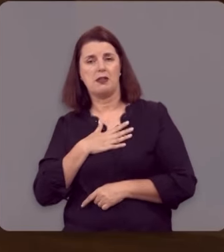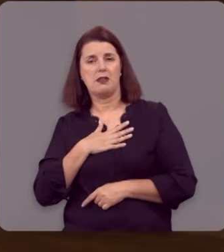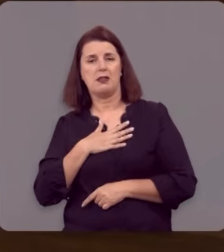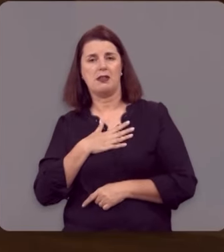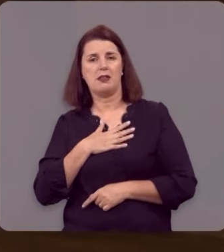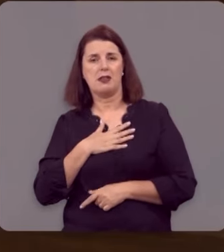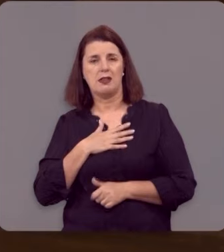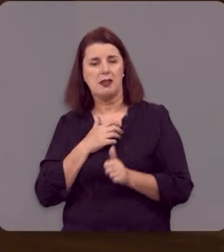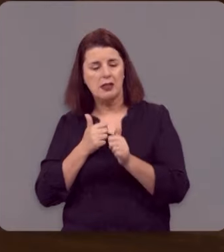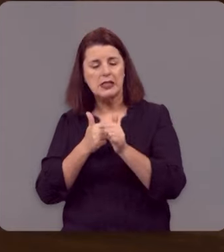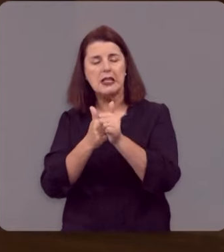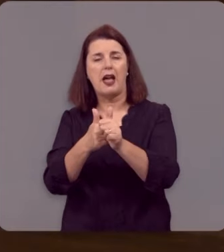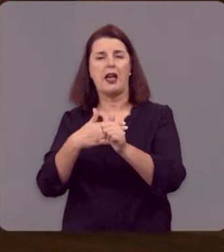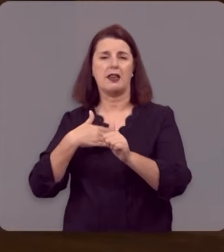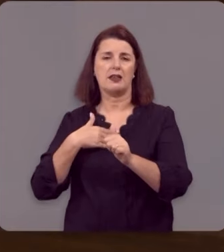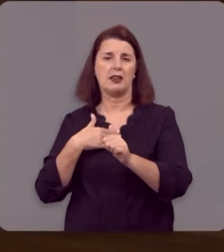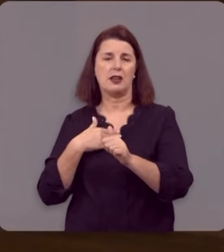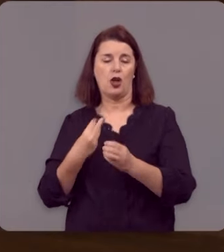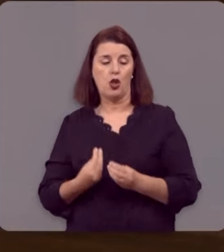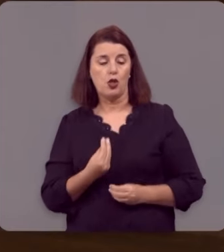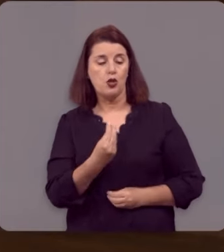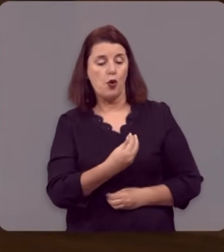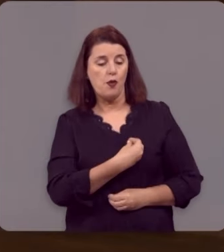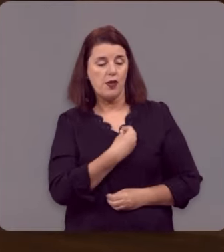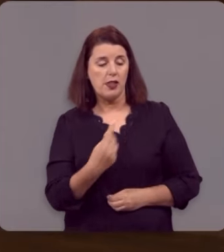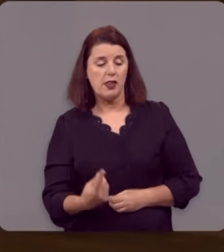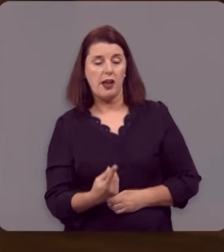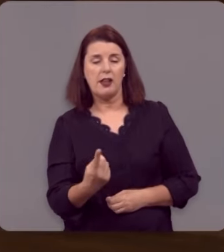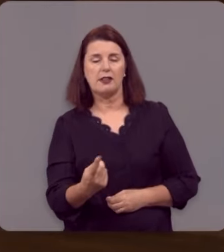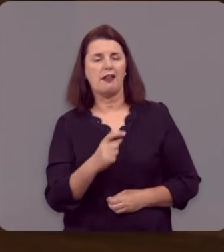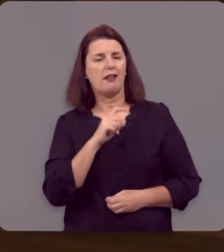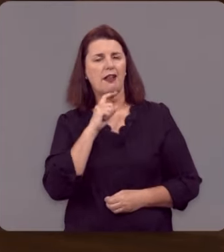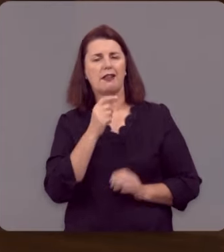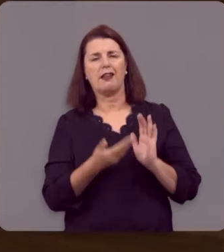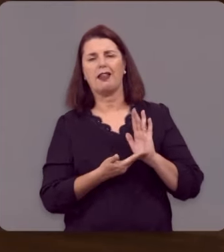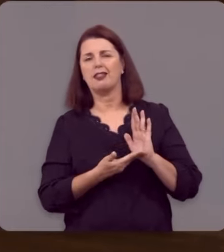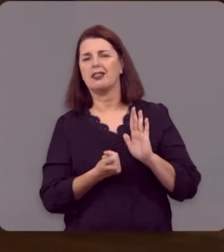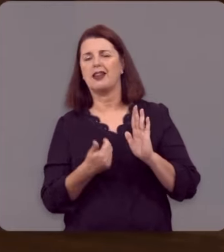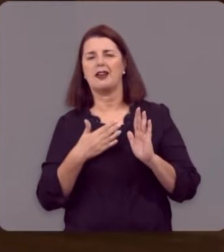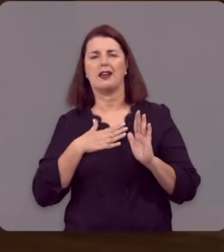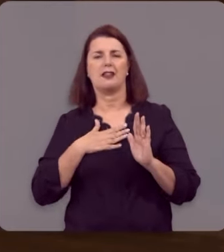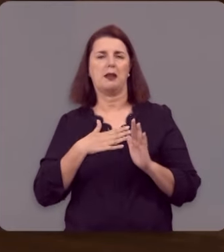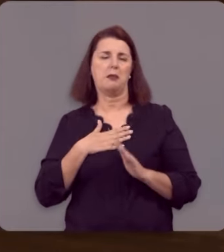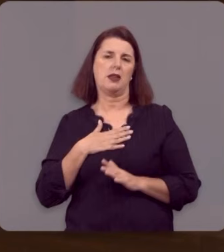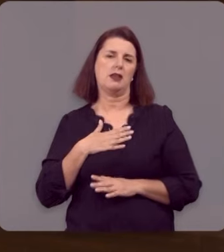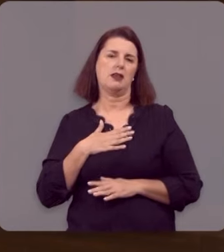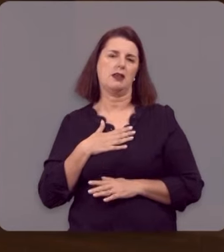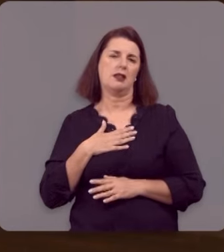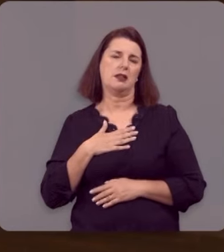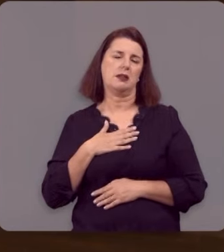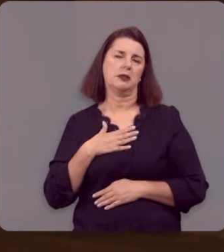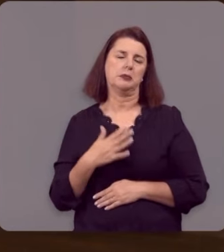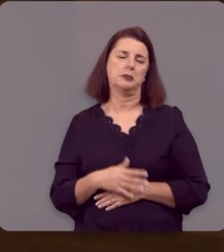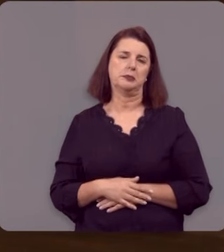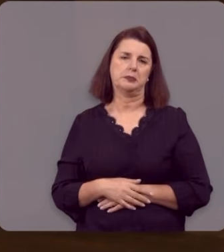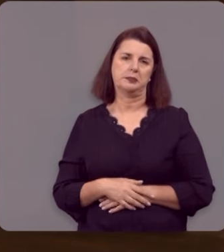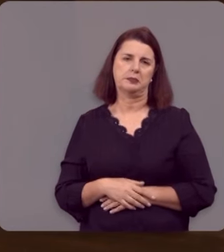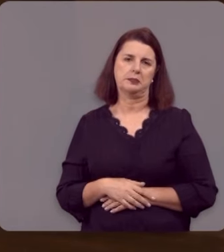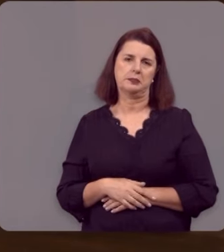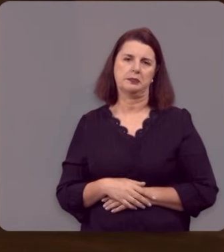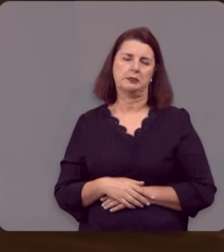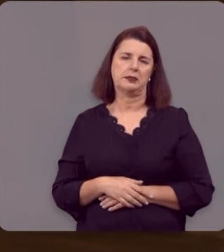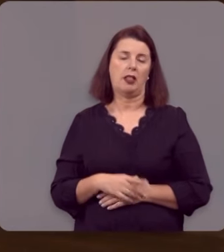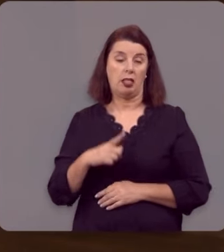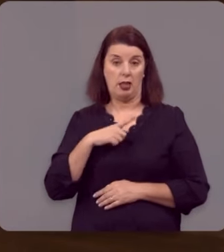me seguem. Eu dou a elas a vida eterna e ninguém as arrebatará das minhas mãos.